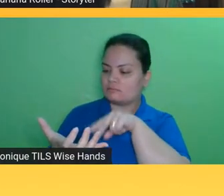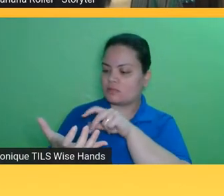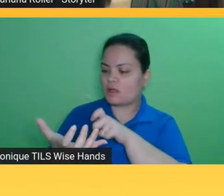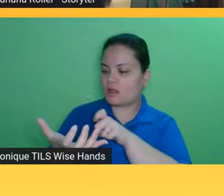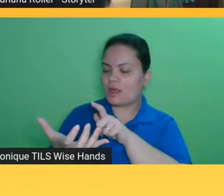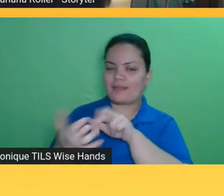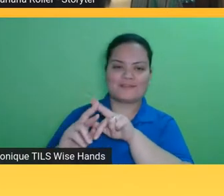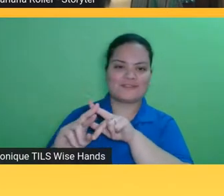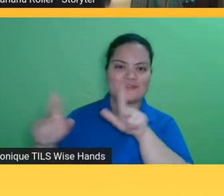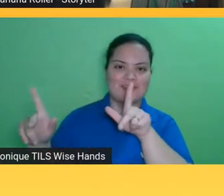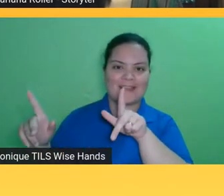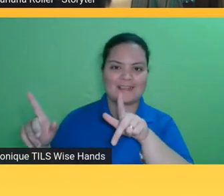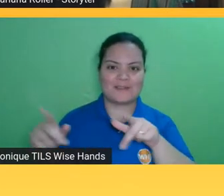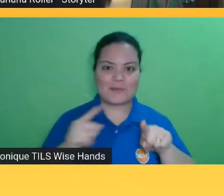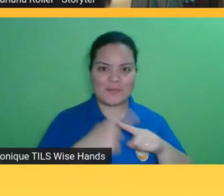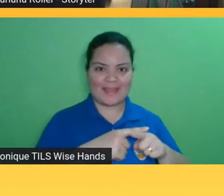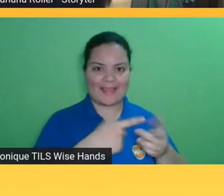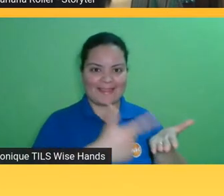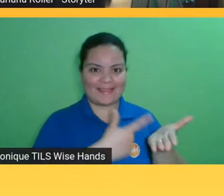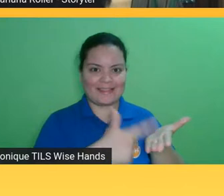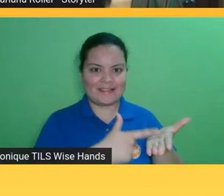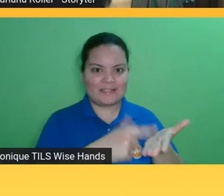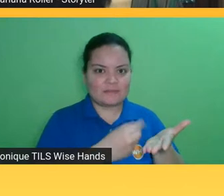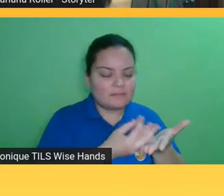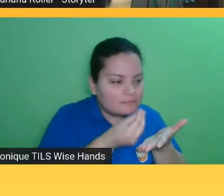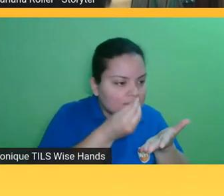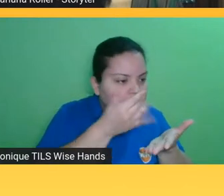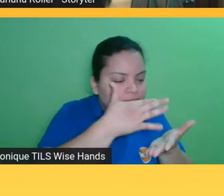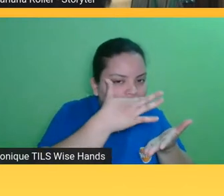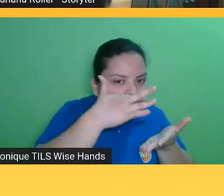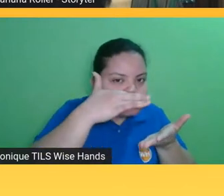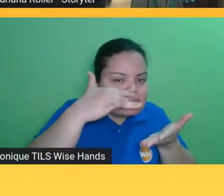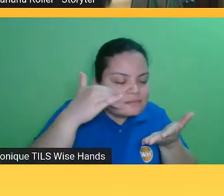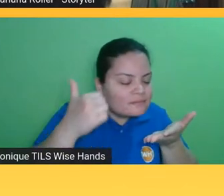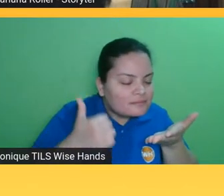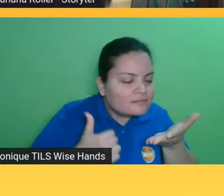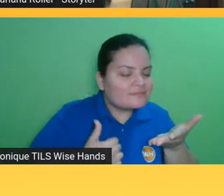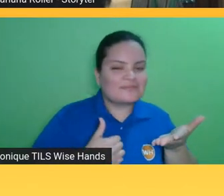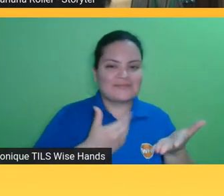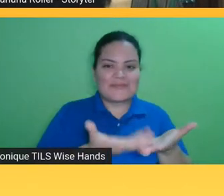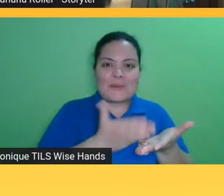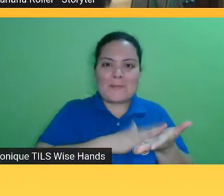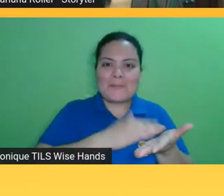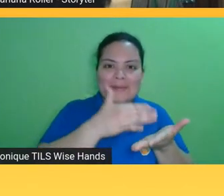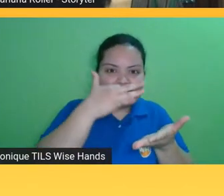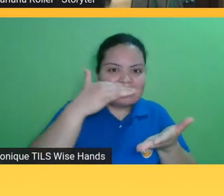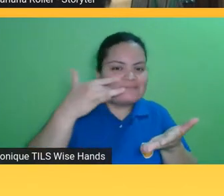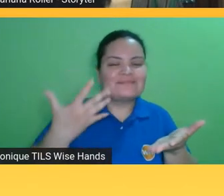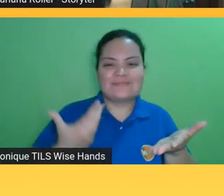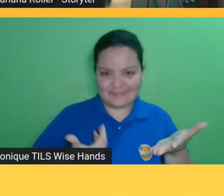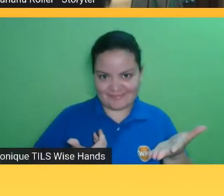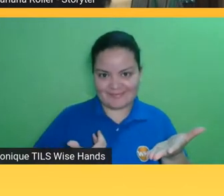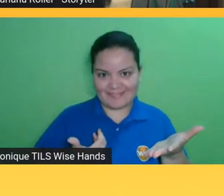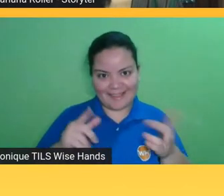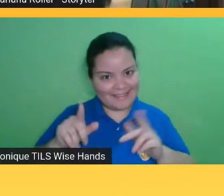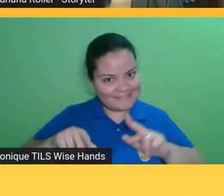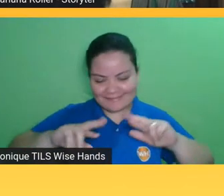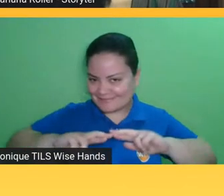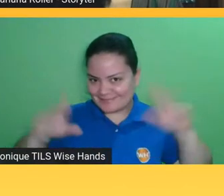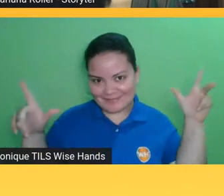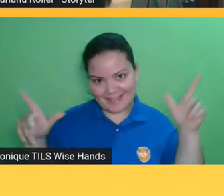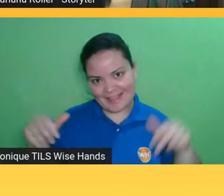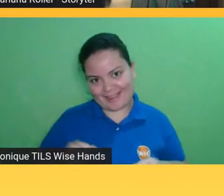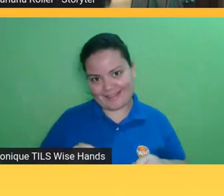pelo menos no mundo dos discos você tem inúmeras coisas que as pessoas colocam junto nos pacotes especiais o disco com uma